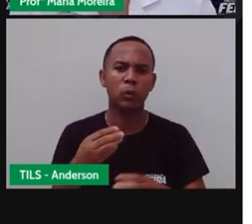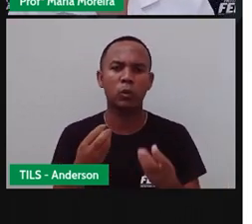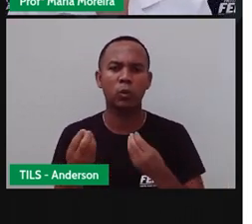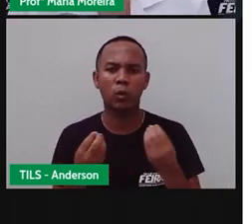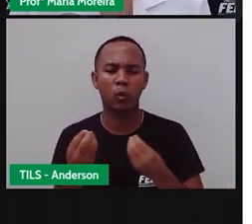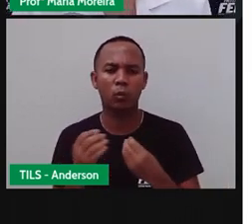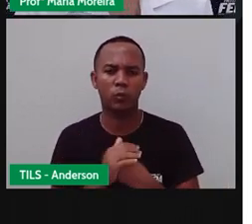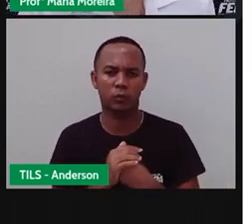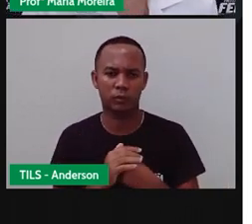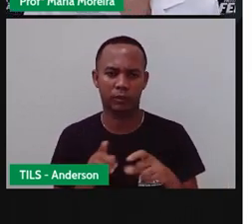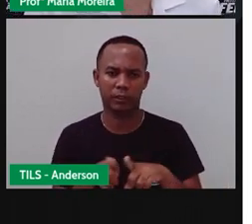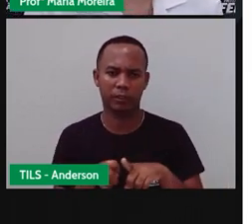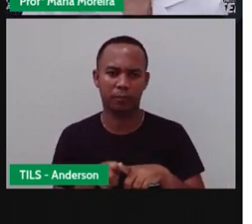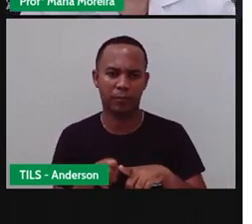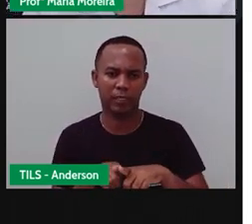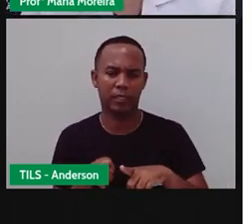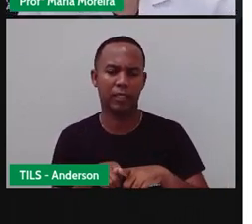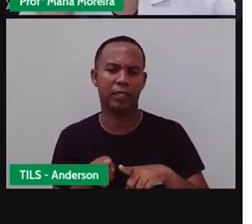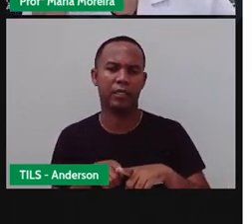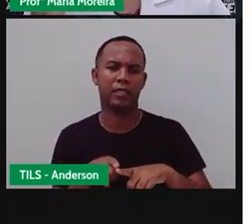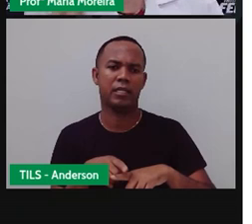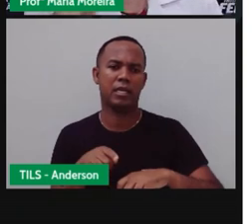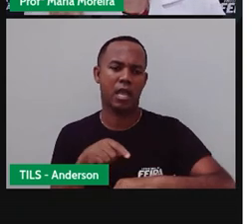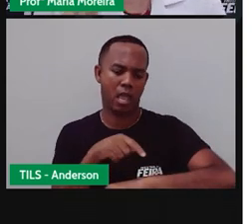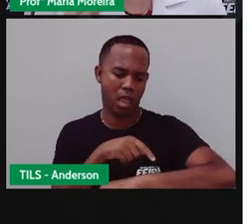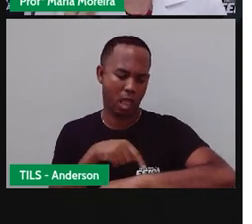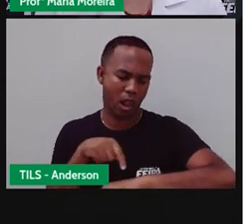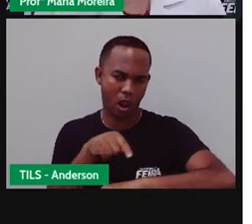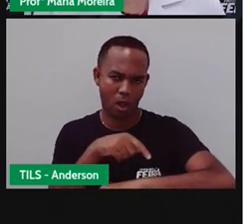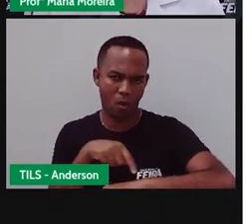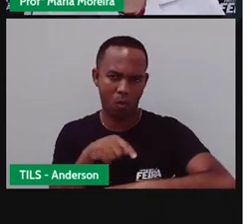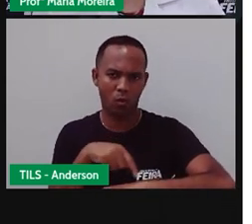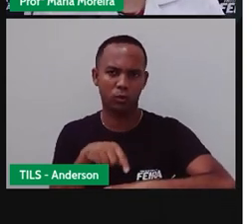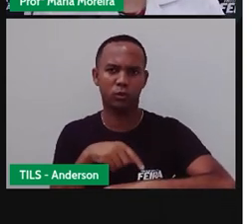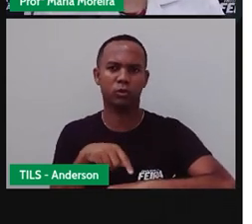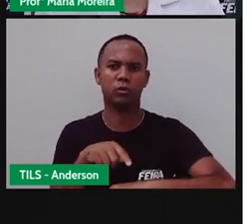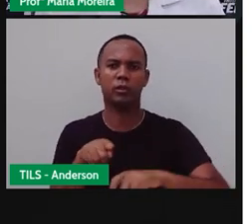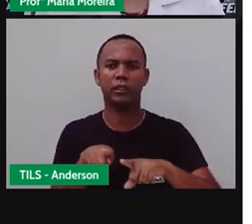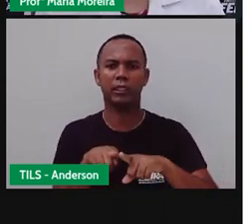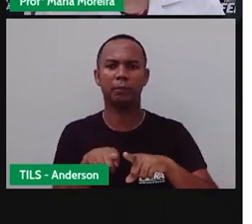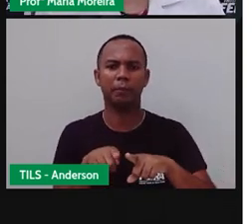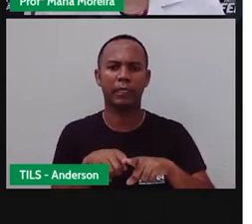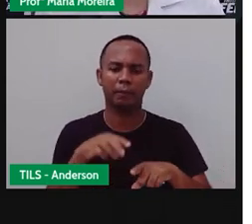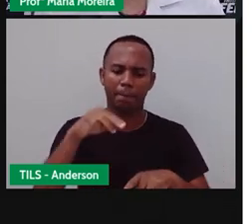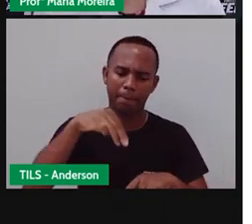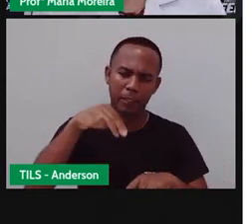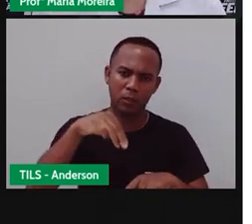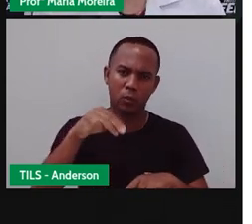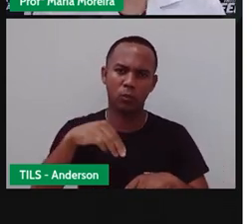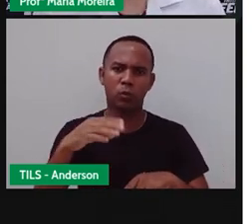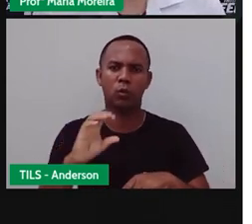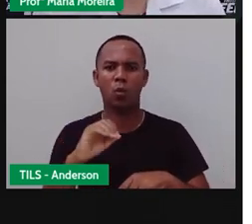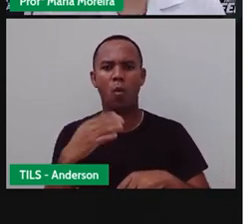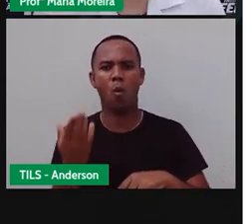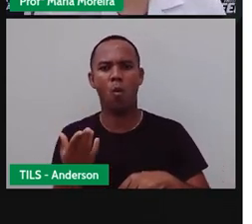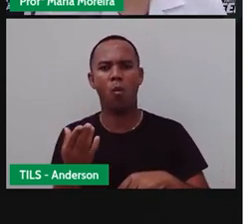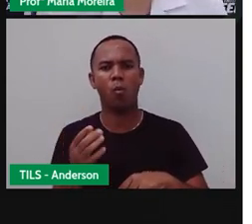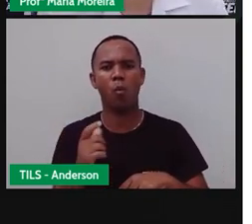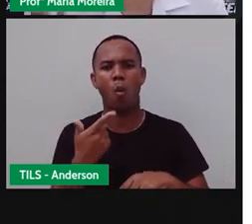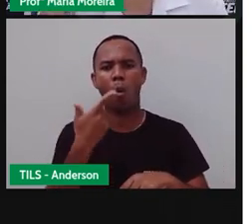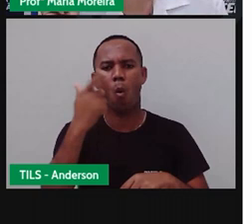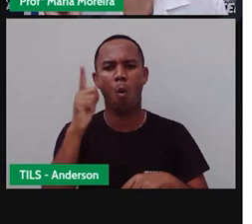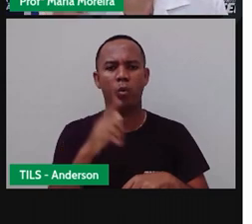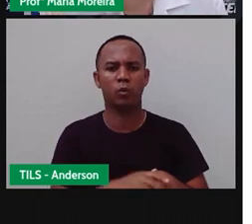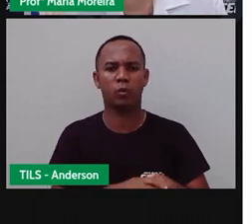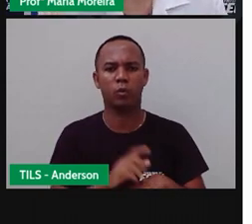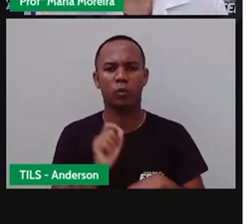Com base no relógio. E para medir a variação de tempos mais curtos, utilizamos o cronômetro, que